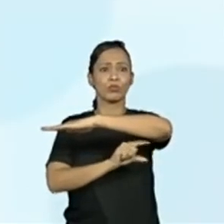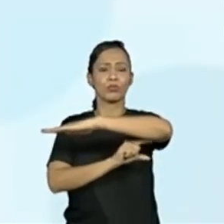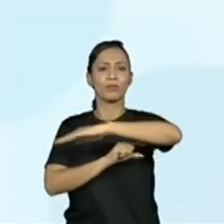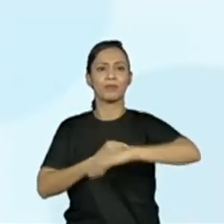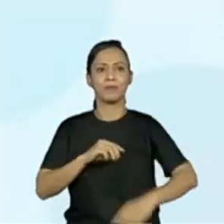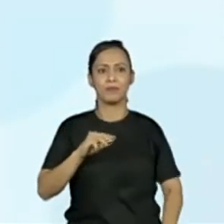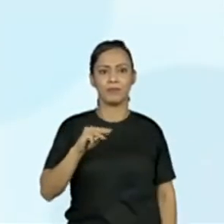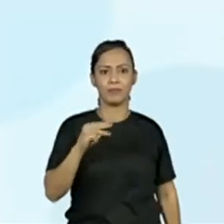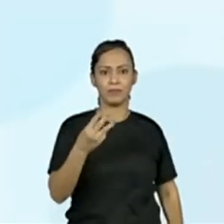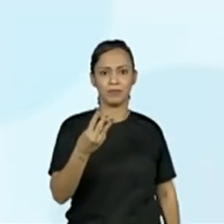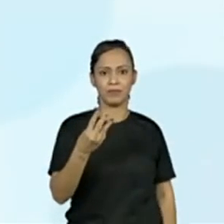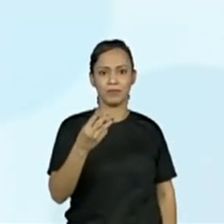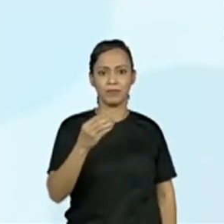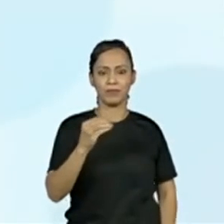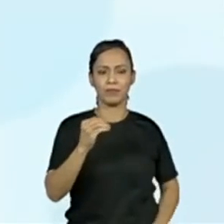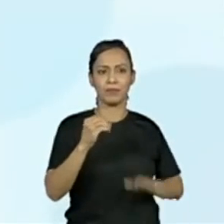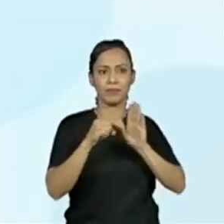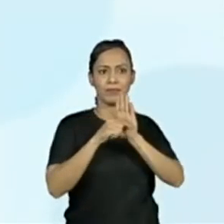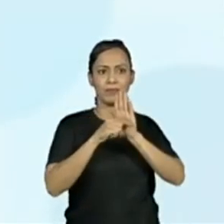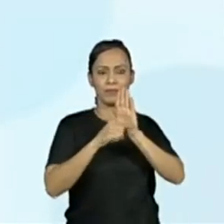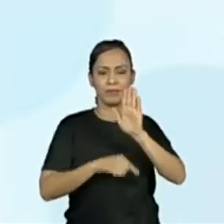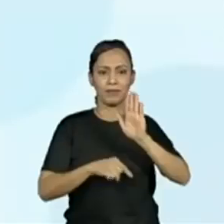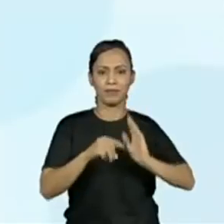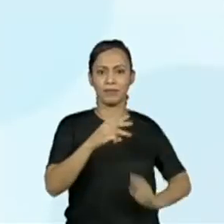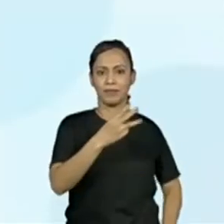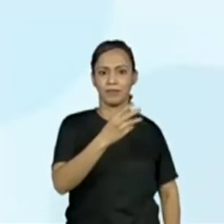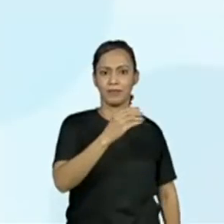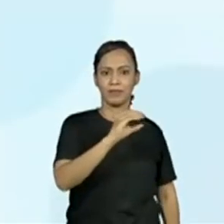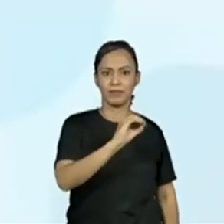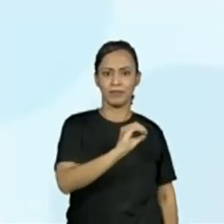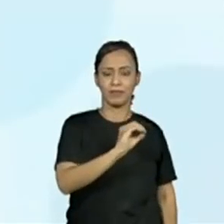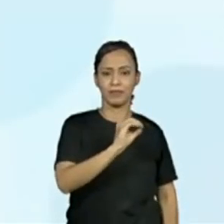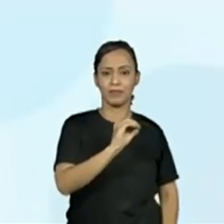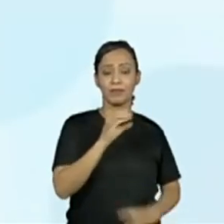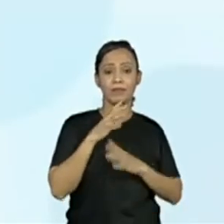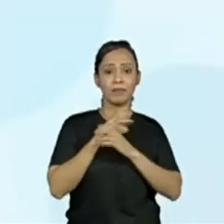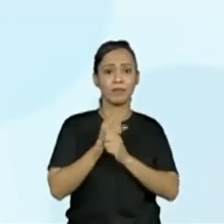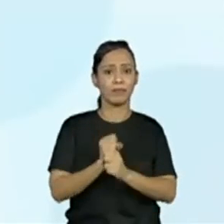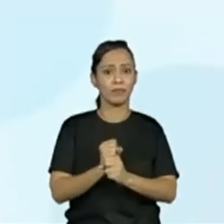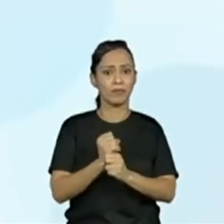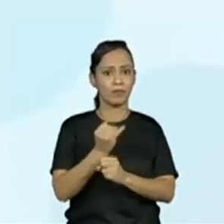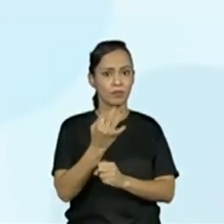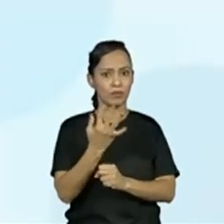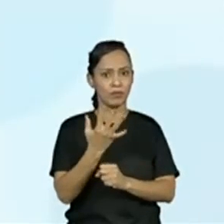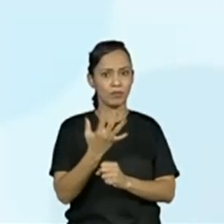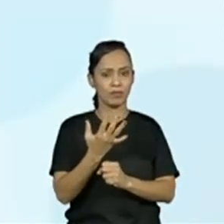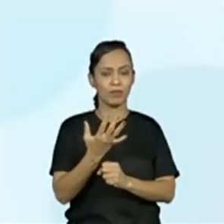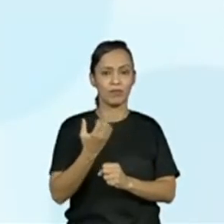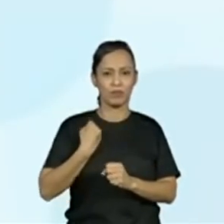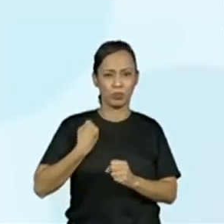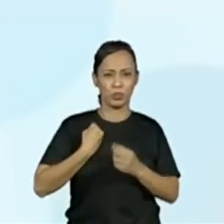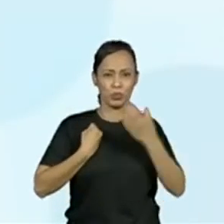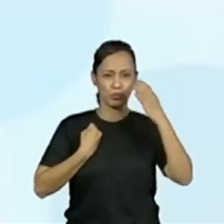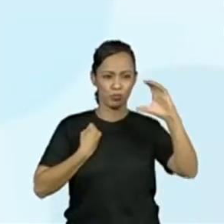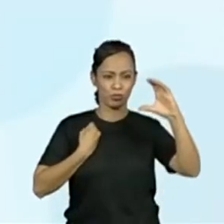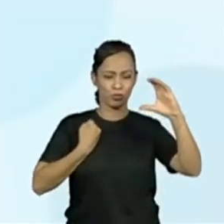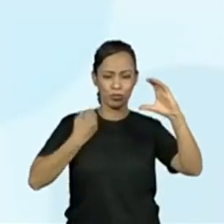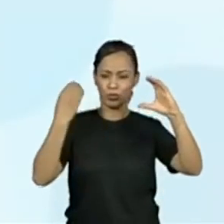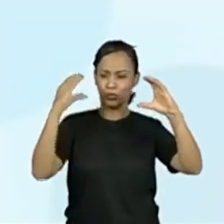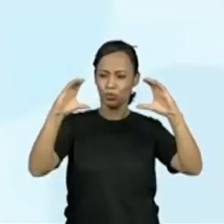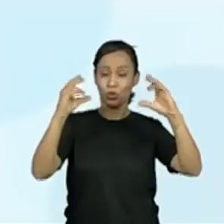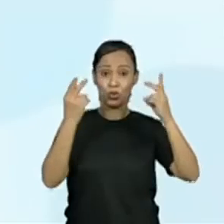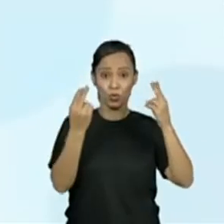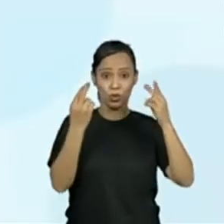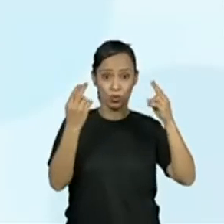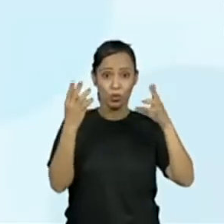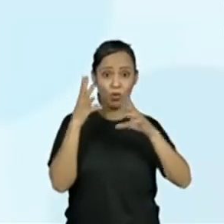30 menos ele mesmo. Menos 30 igual a? Zero. Muito bem. A Pro Adriana já